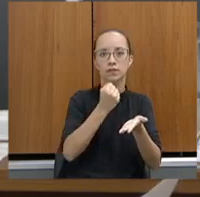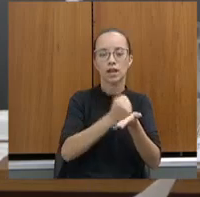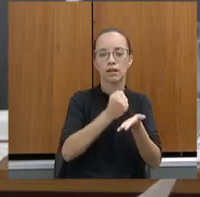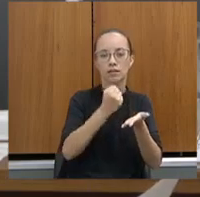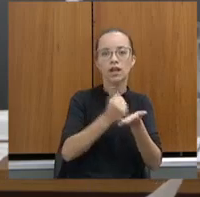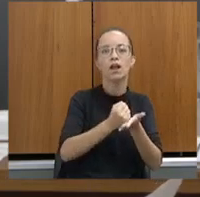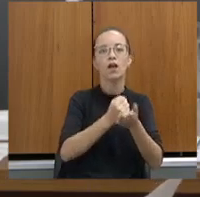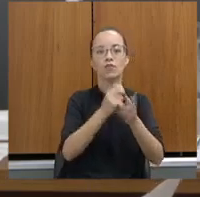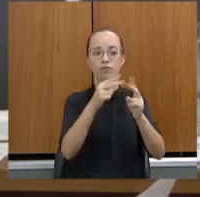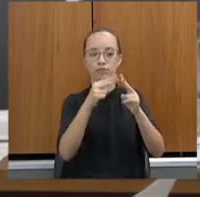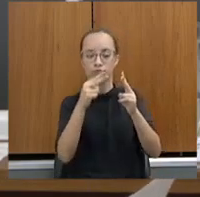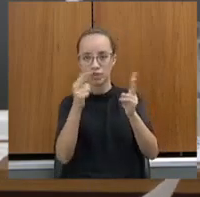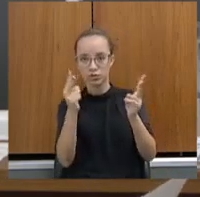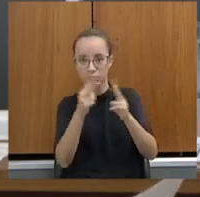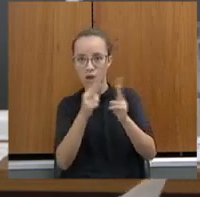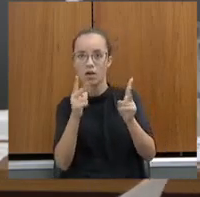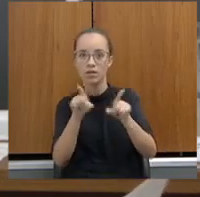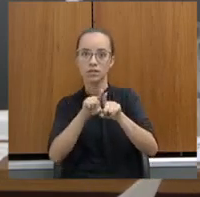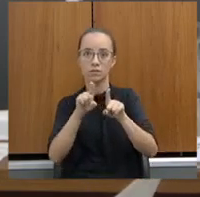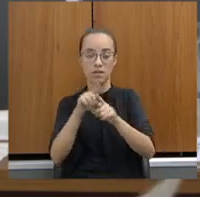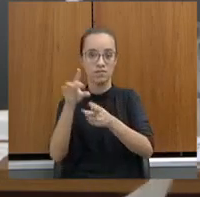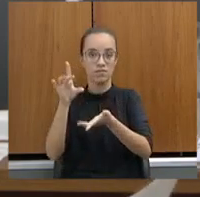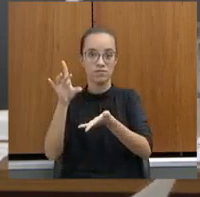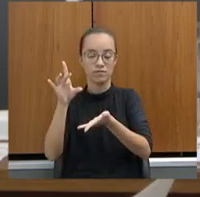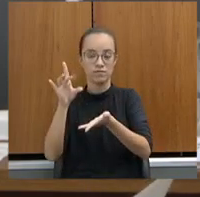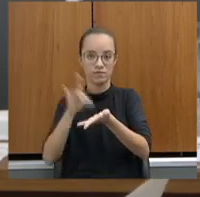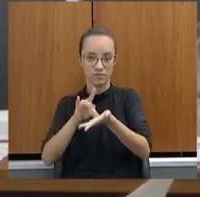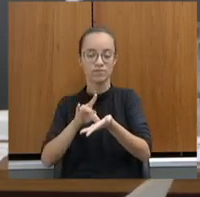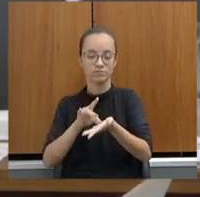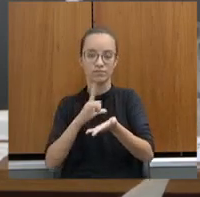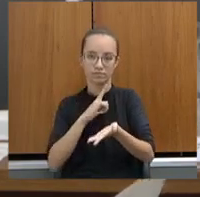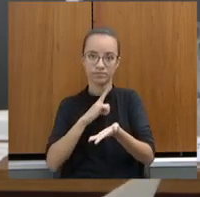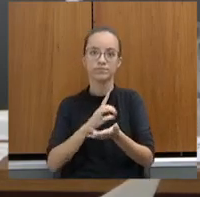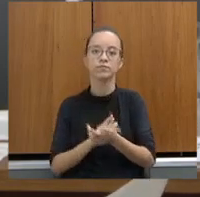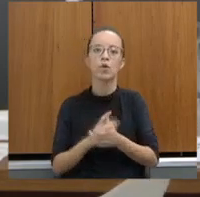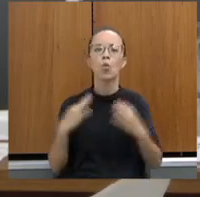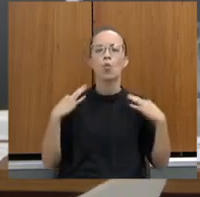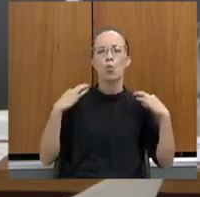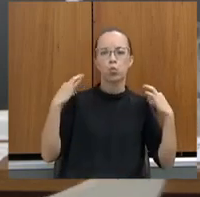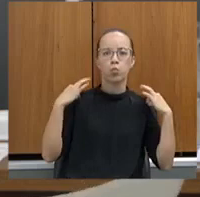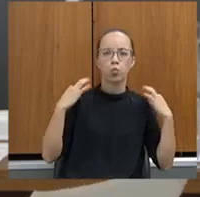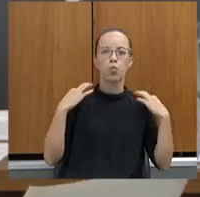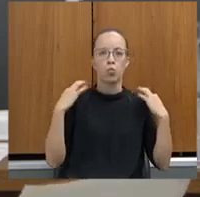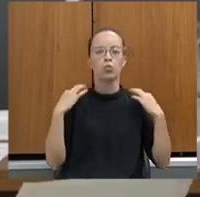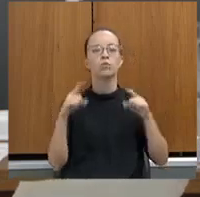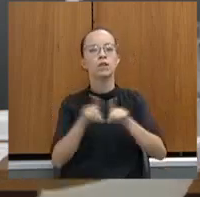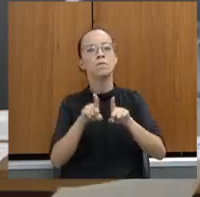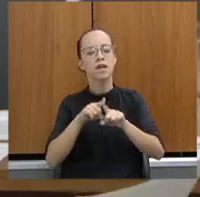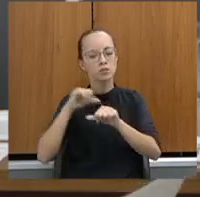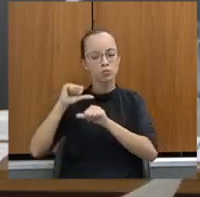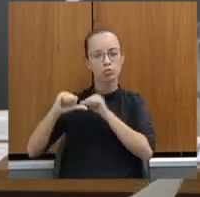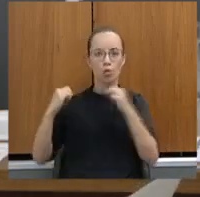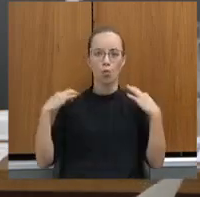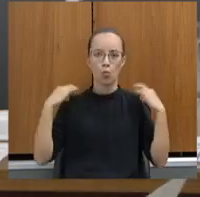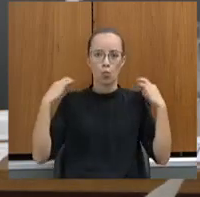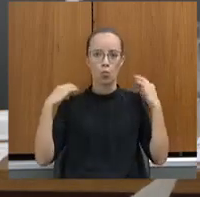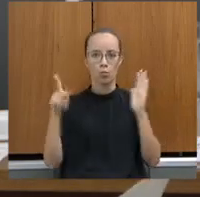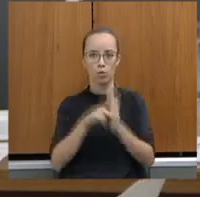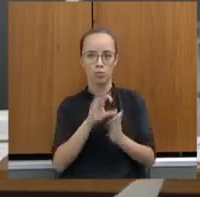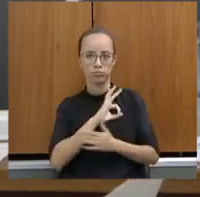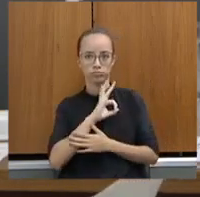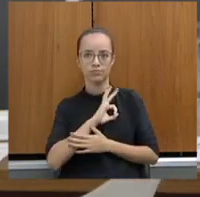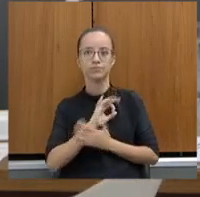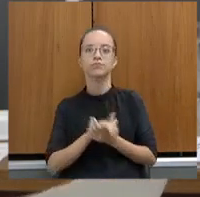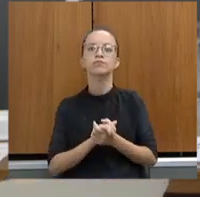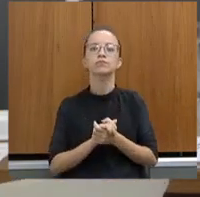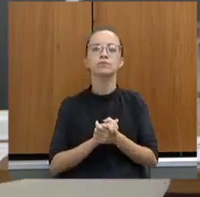policial penal. Os uniformes também. Nós mudamos o fardamento da polícia penal. E não só